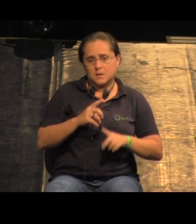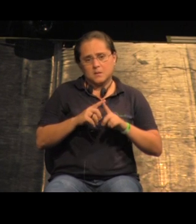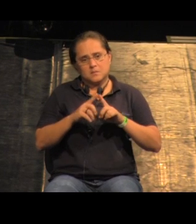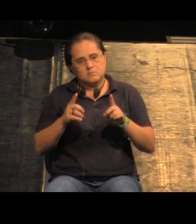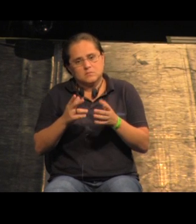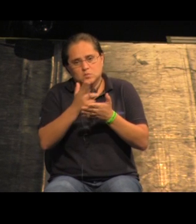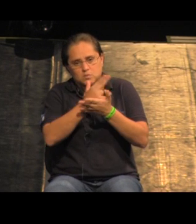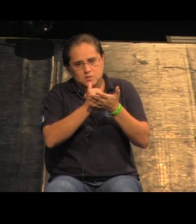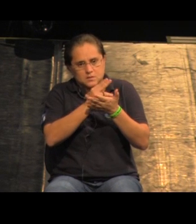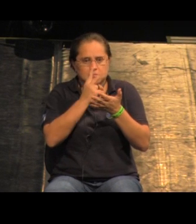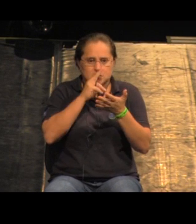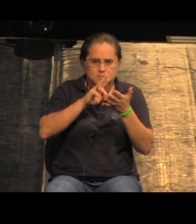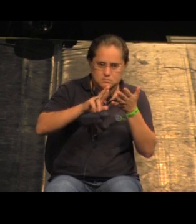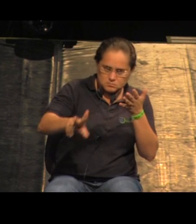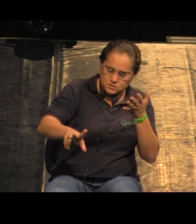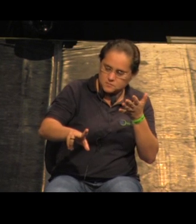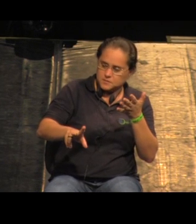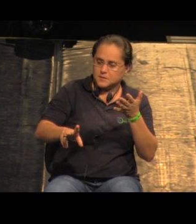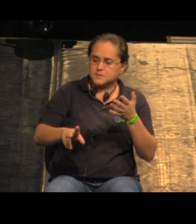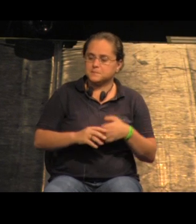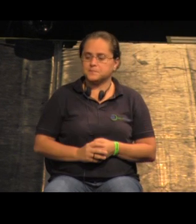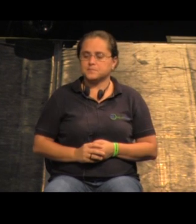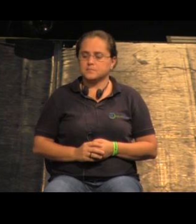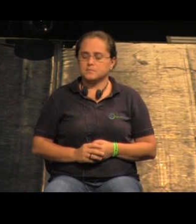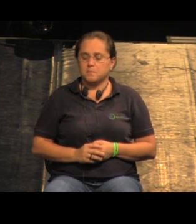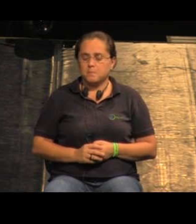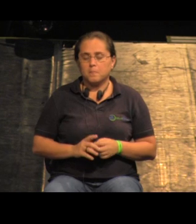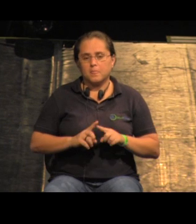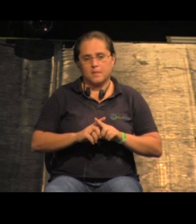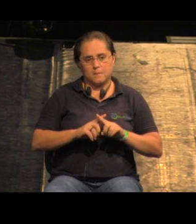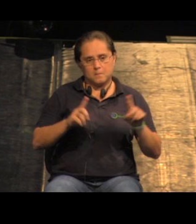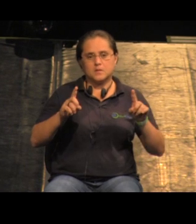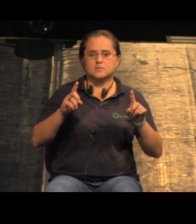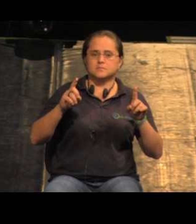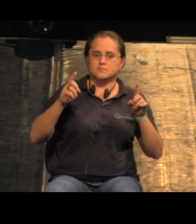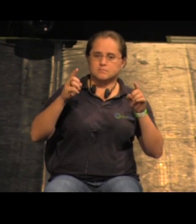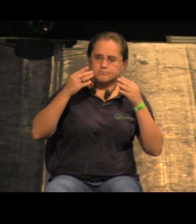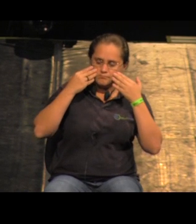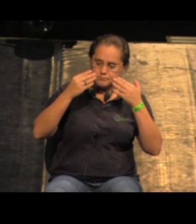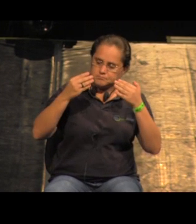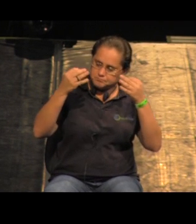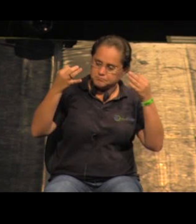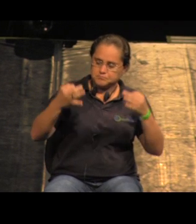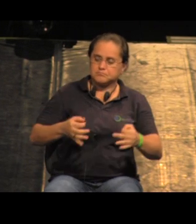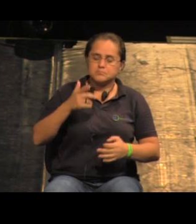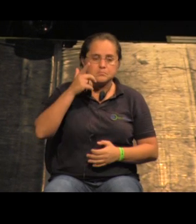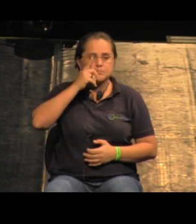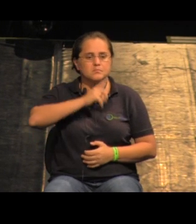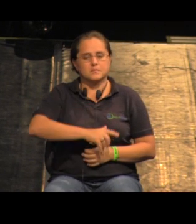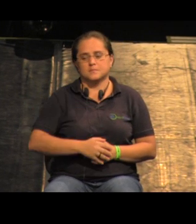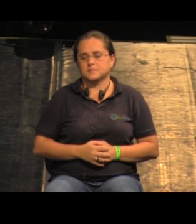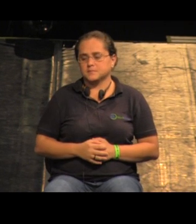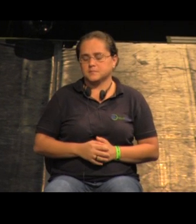de vista do desenho e da criação de espaços mas ele ele demonstrou a pertinência dele de uma forma